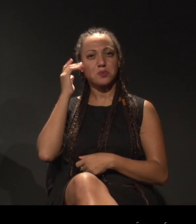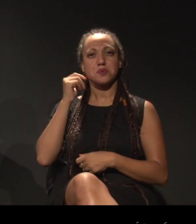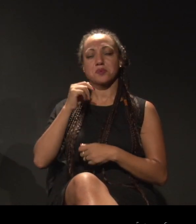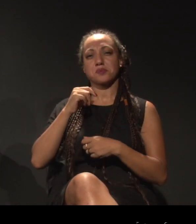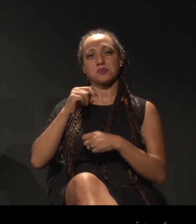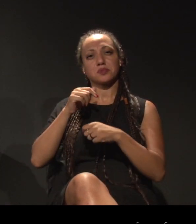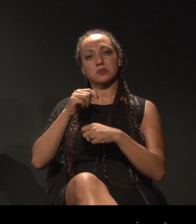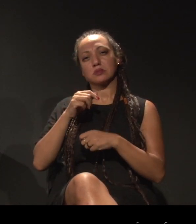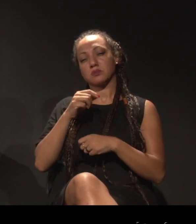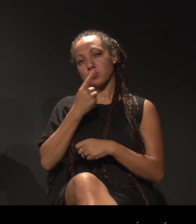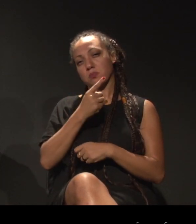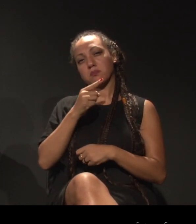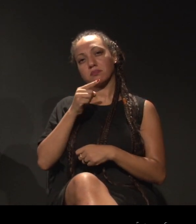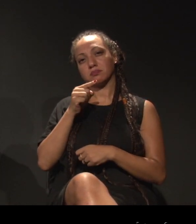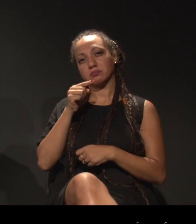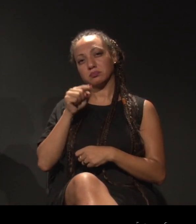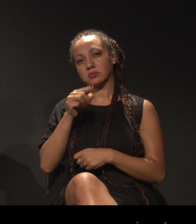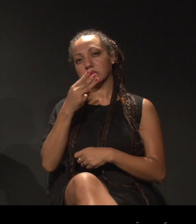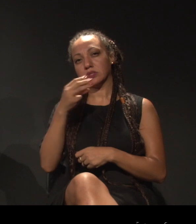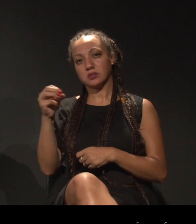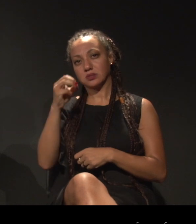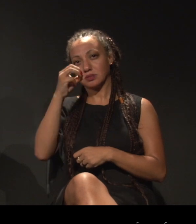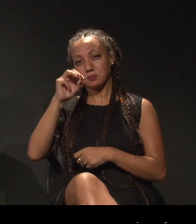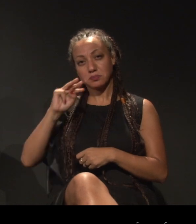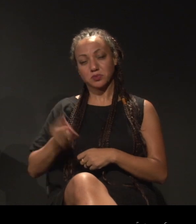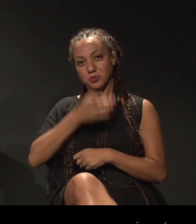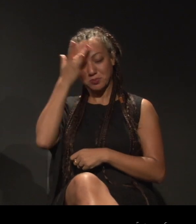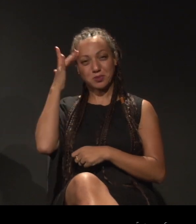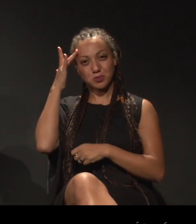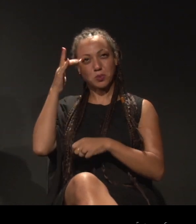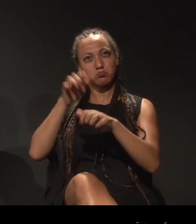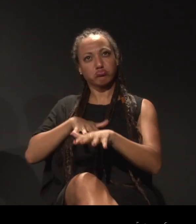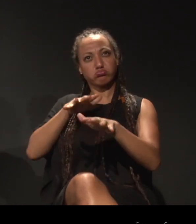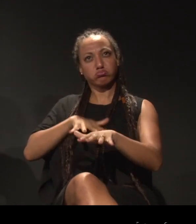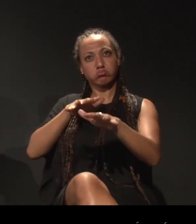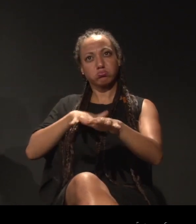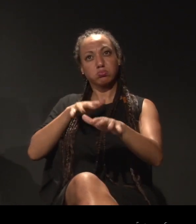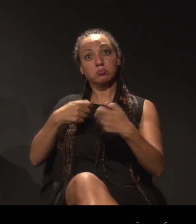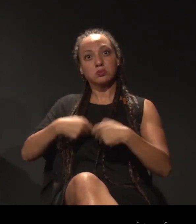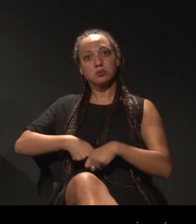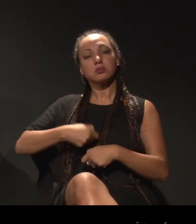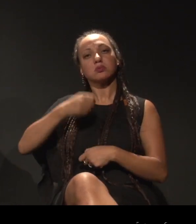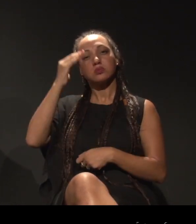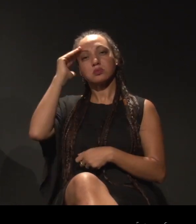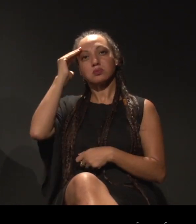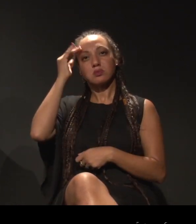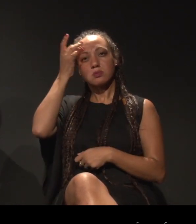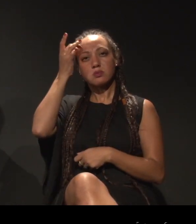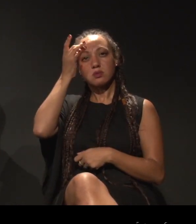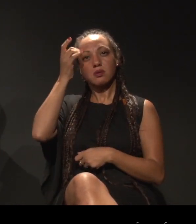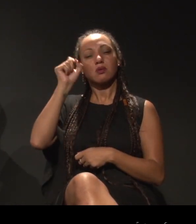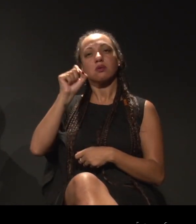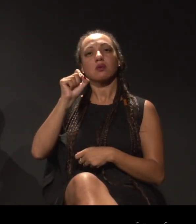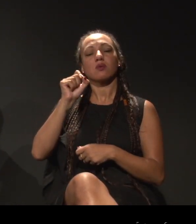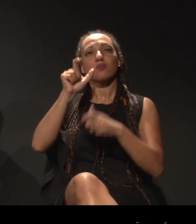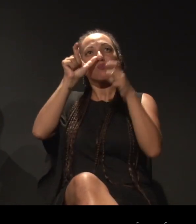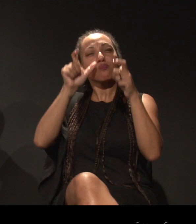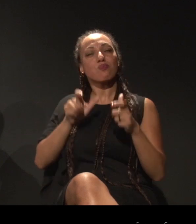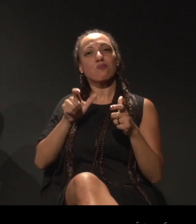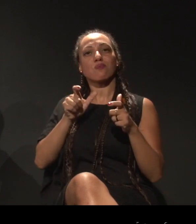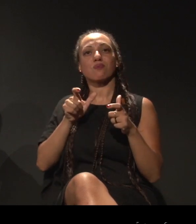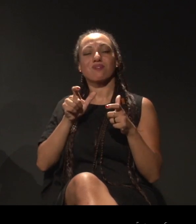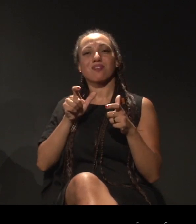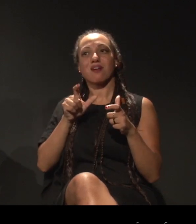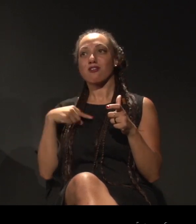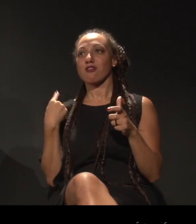vão para a rua tenham noção de que esse lugar da polis, esse lugar